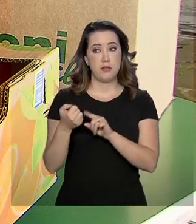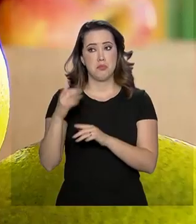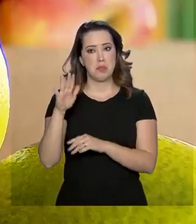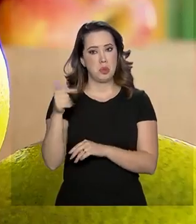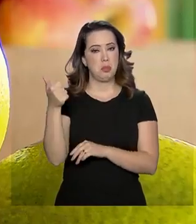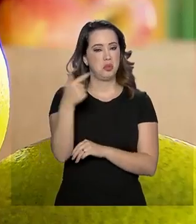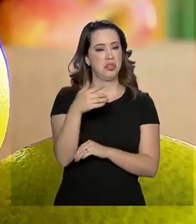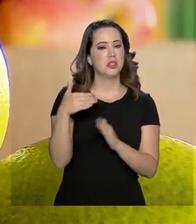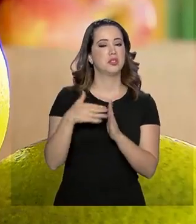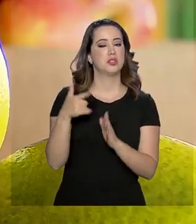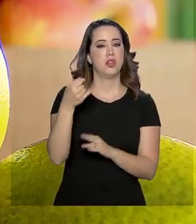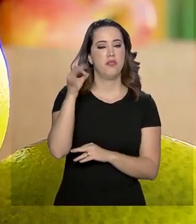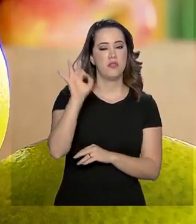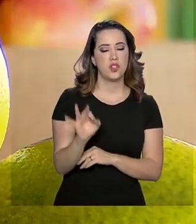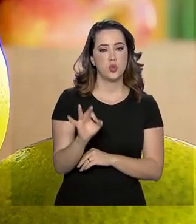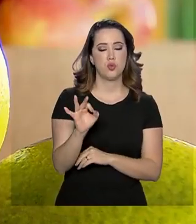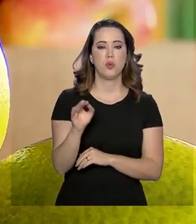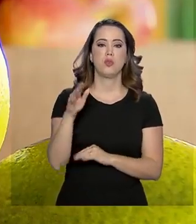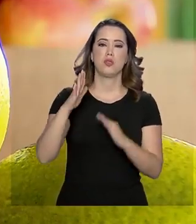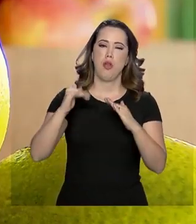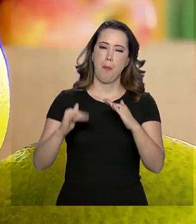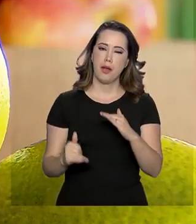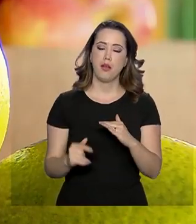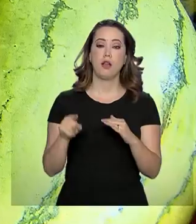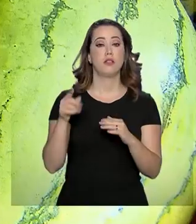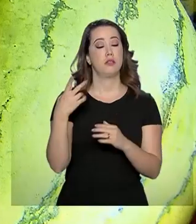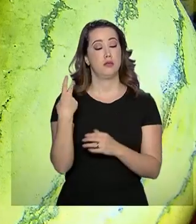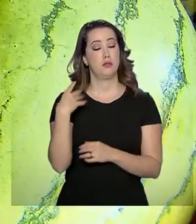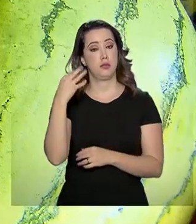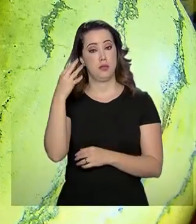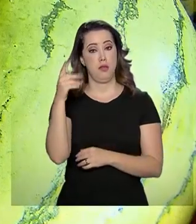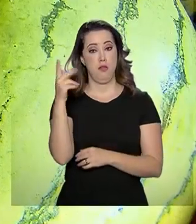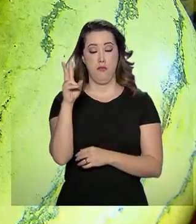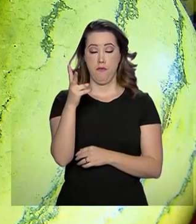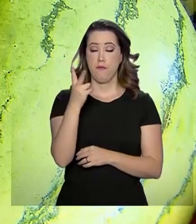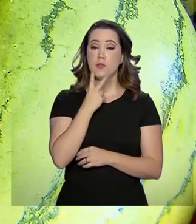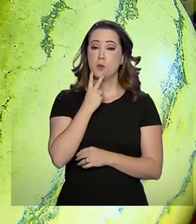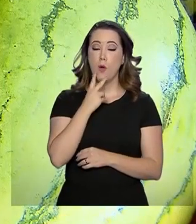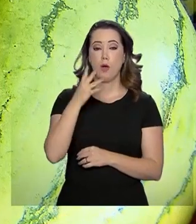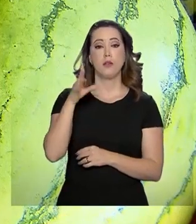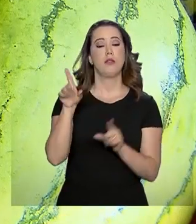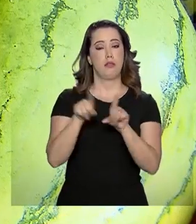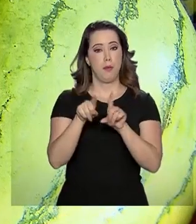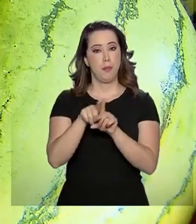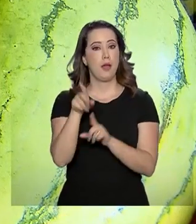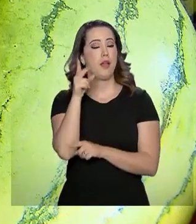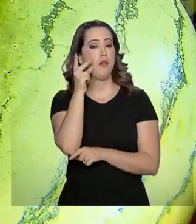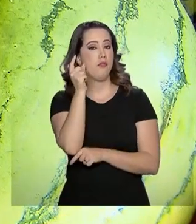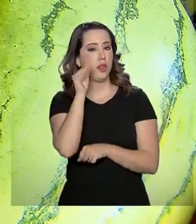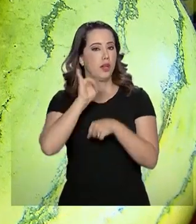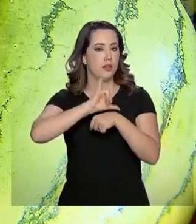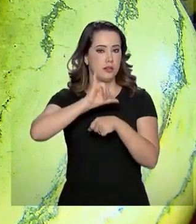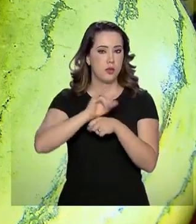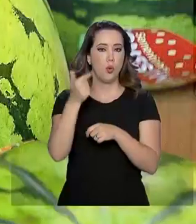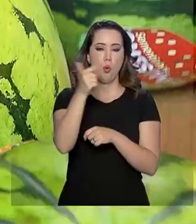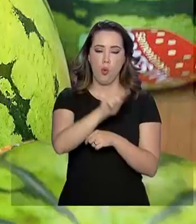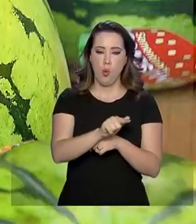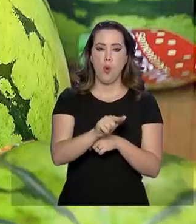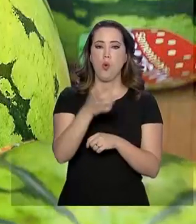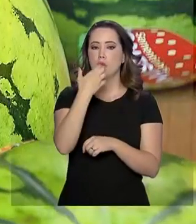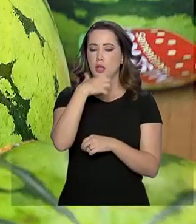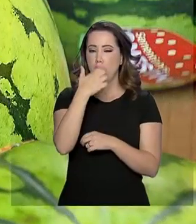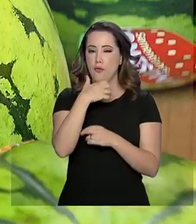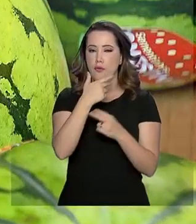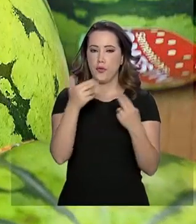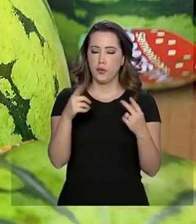% nas cidades de Vitória e Fortaleza. Outra fruta com queda nos preços foi a melancia. Em